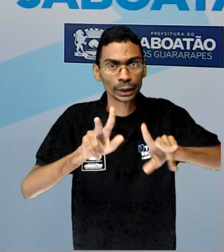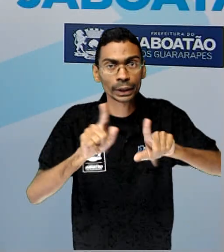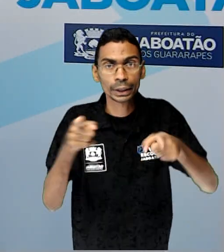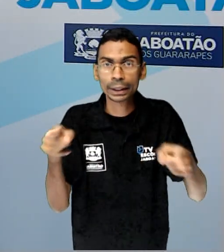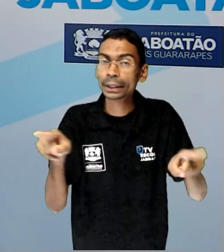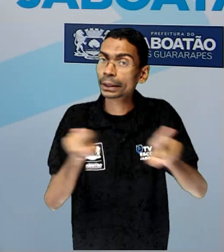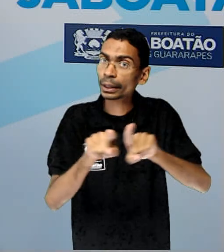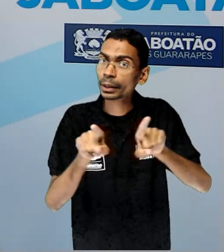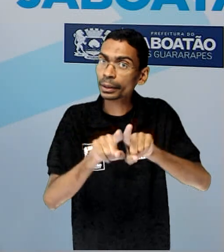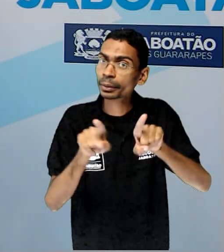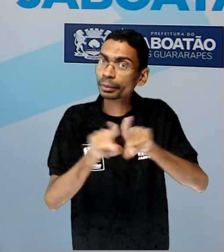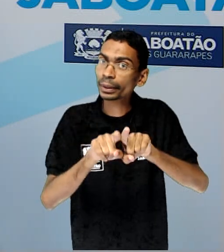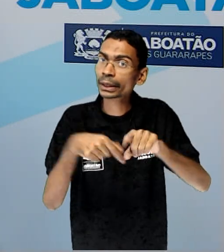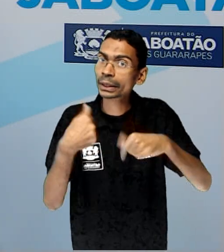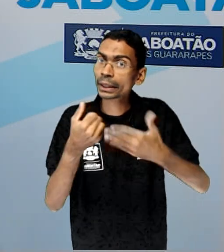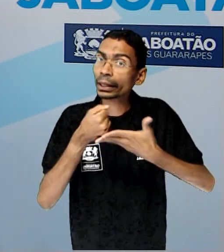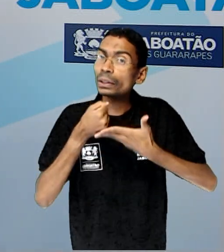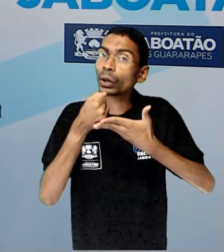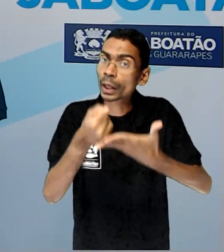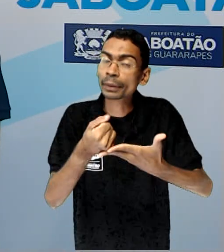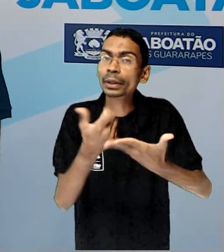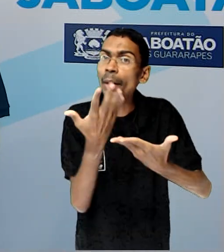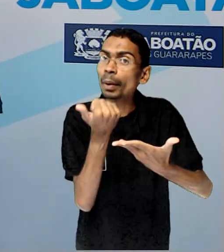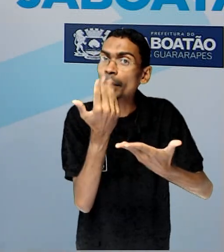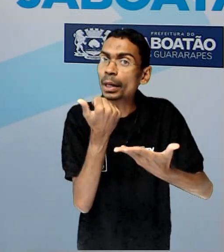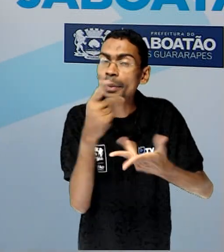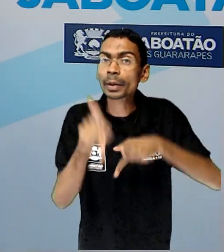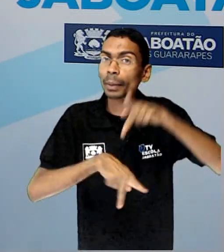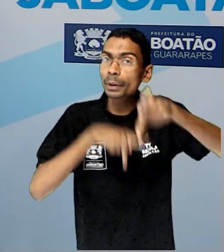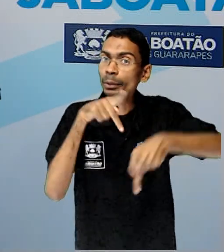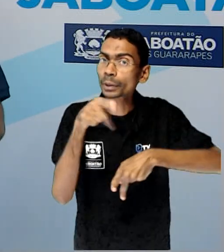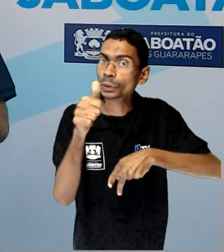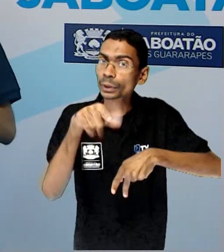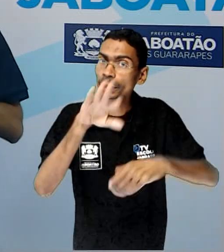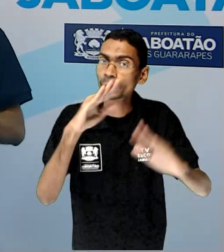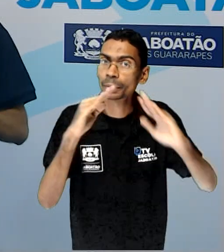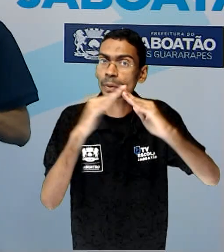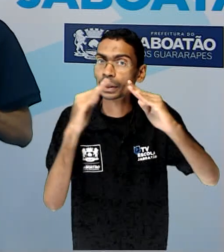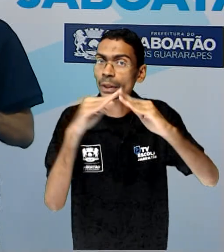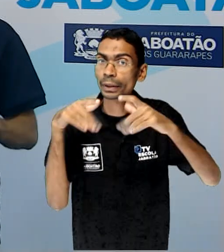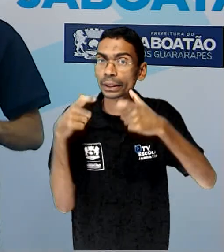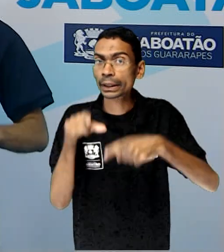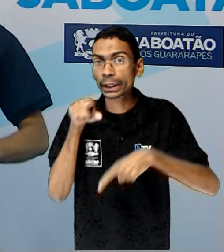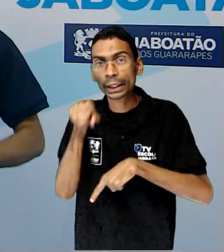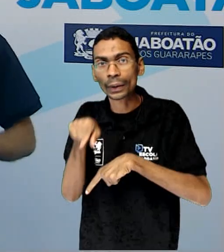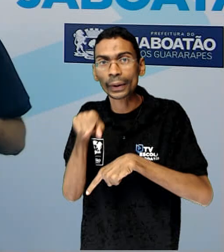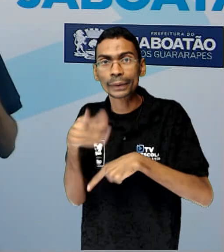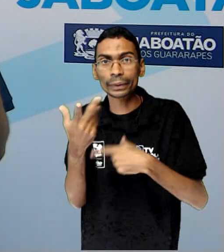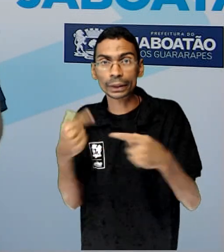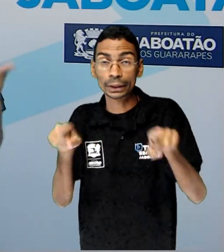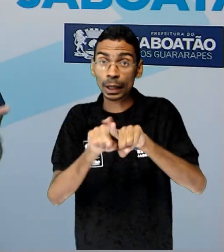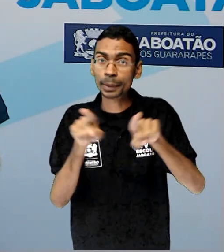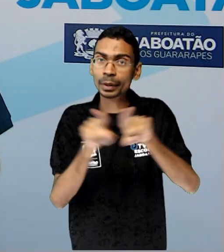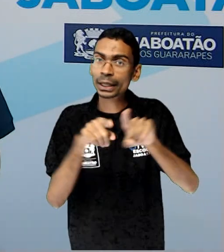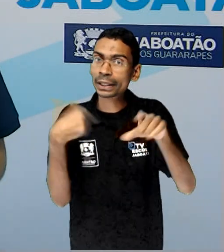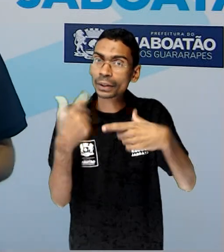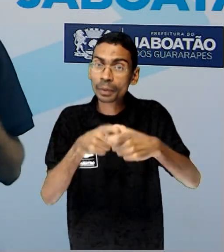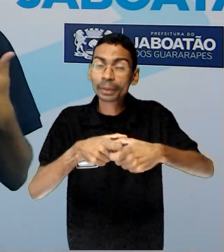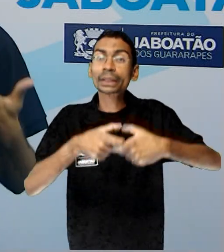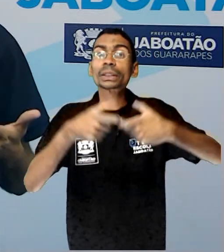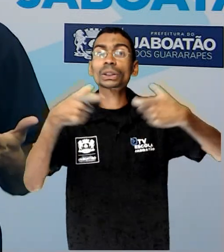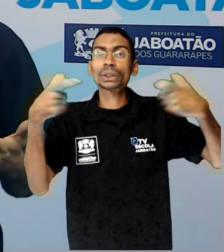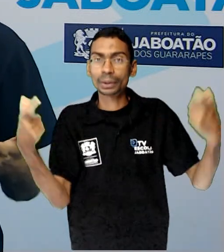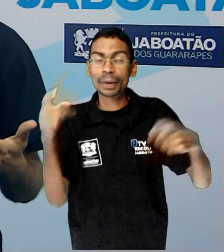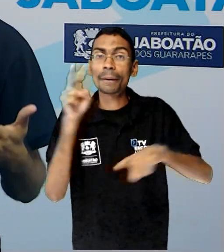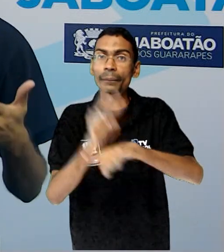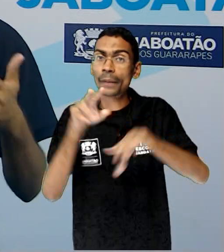também de alimentação para as pessoas que moravam no local, né? E aí, começa a expansão da